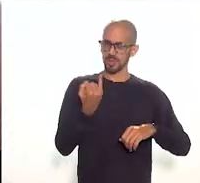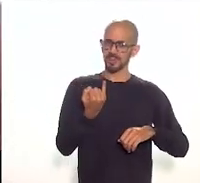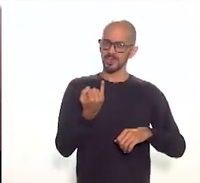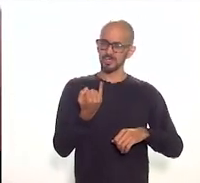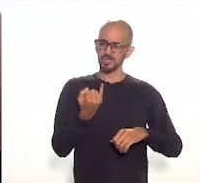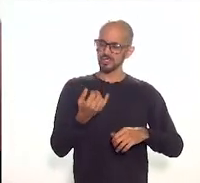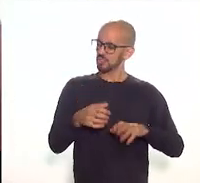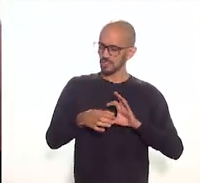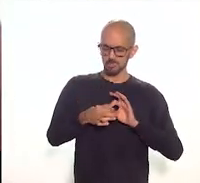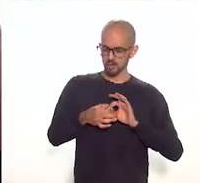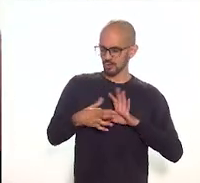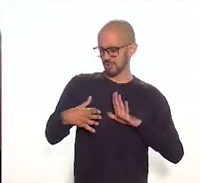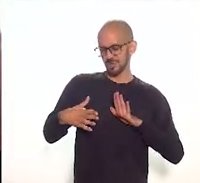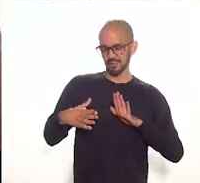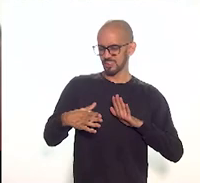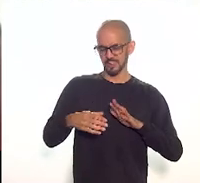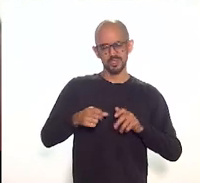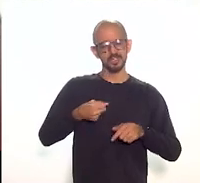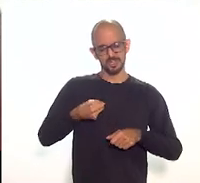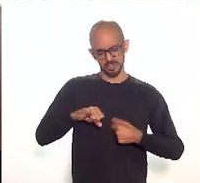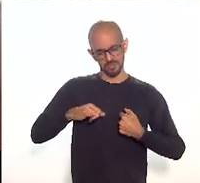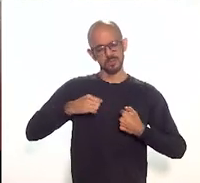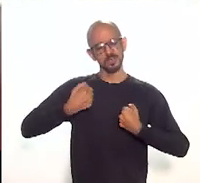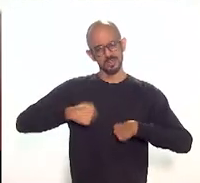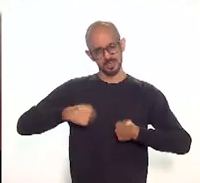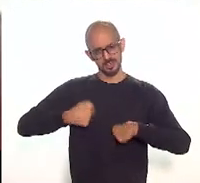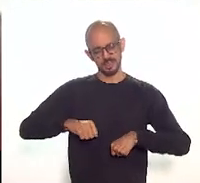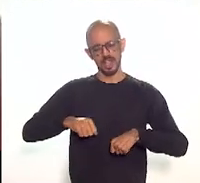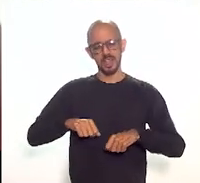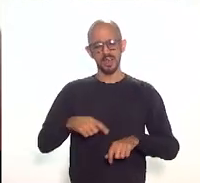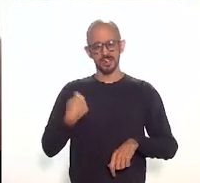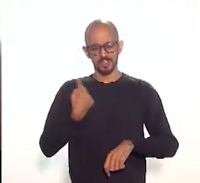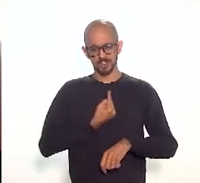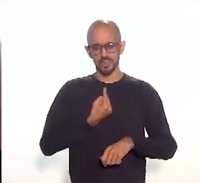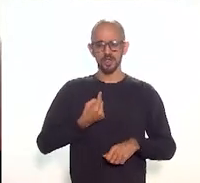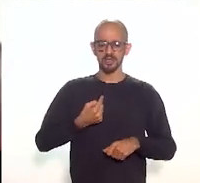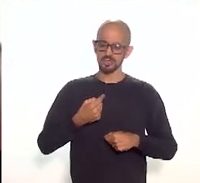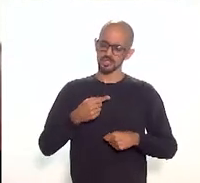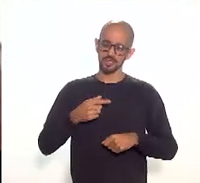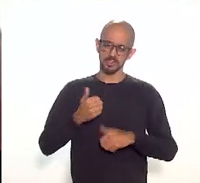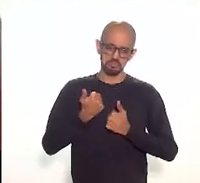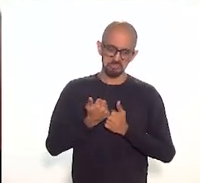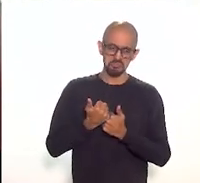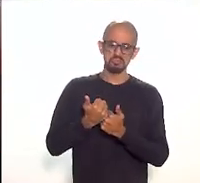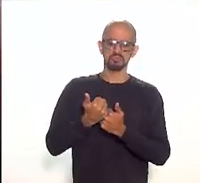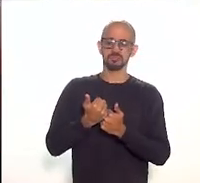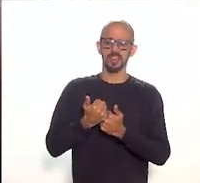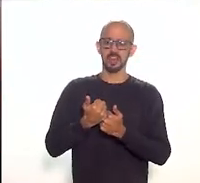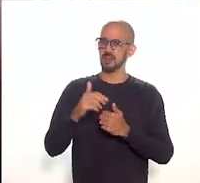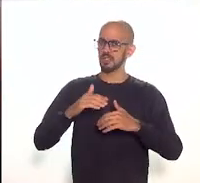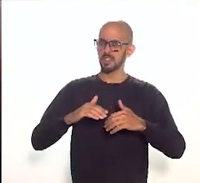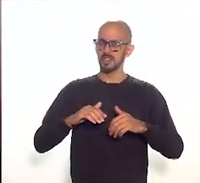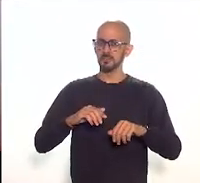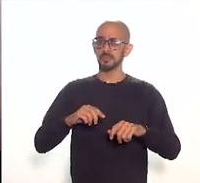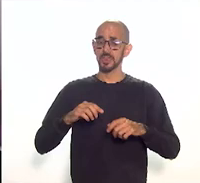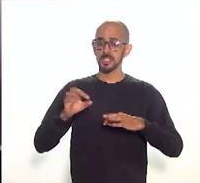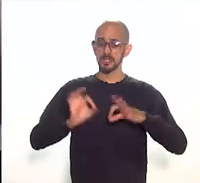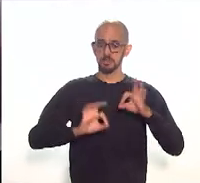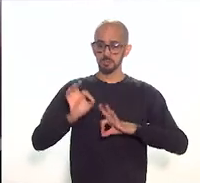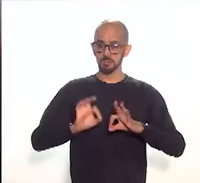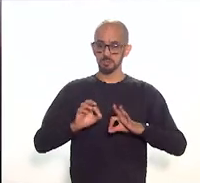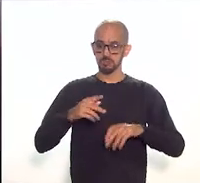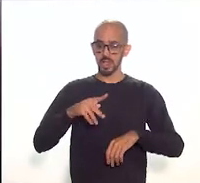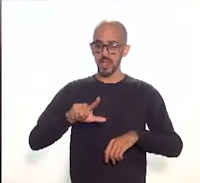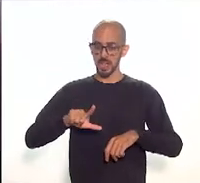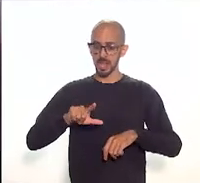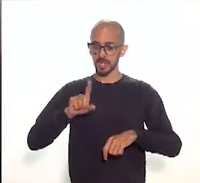disposição de vocês precisarem, a gente quer divulgar e esse projeto a gente vem bem de encontro